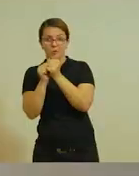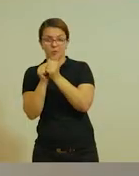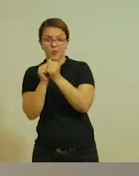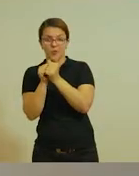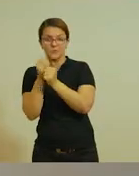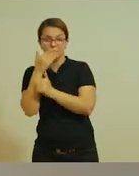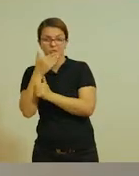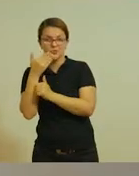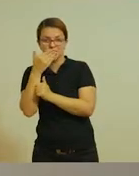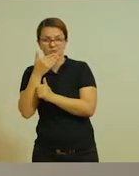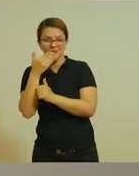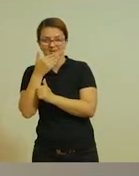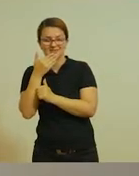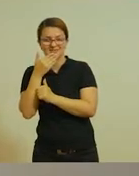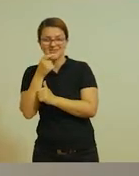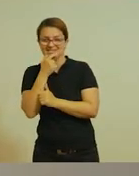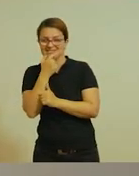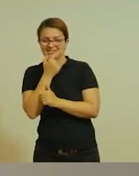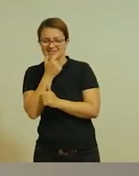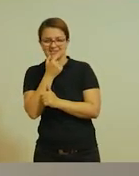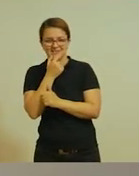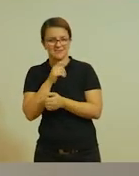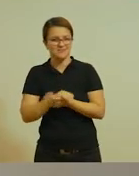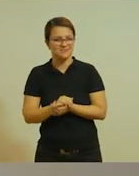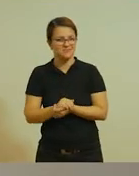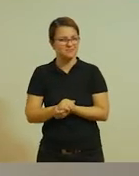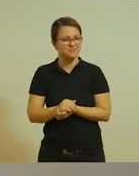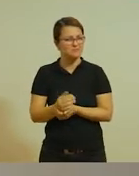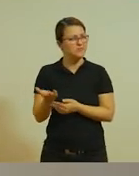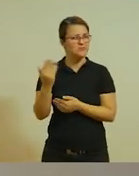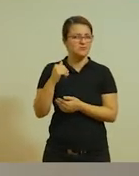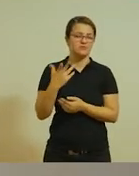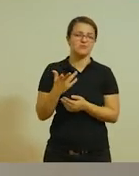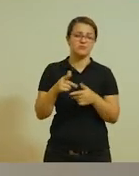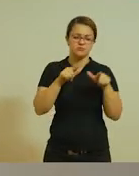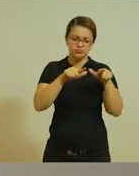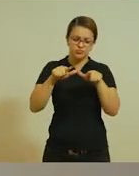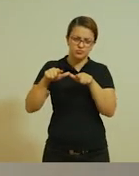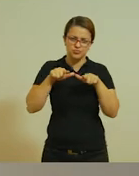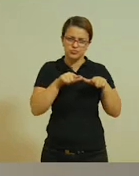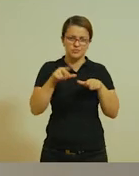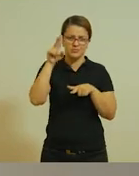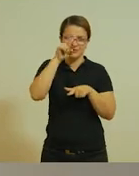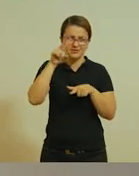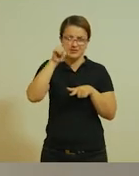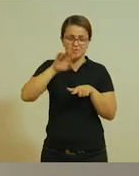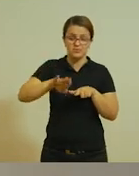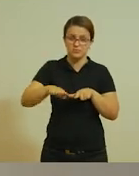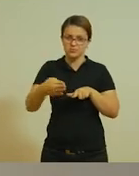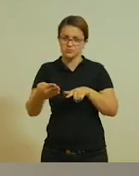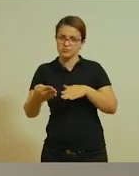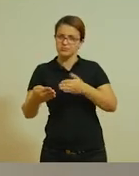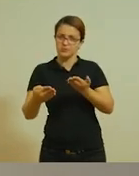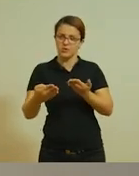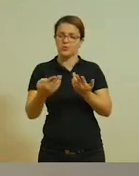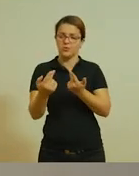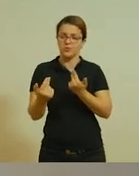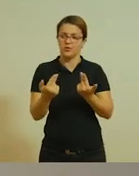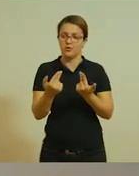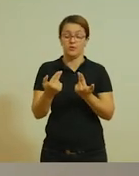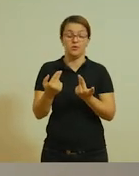Qual é a ideia aqui? Que tal nós fazermos aquele Memory Game, aquele jogo da memória? Observe aqui comigo.